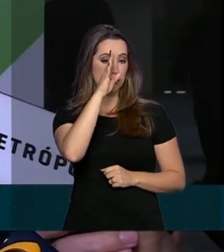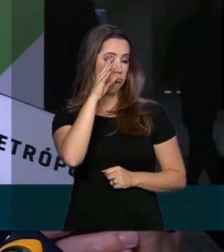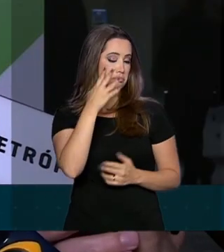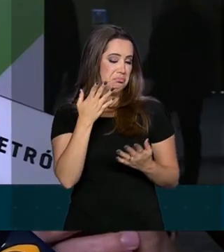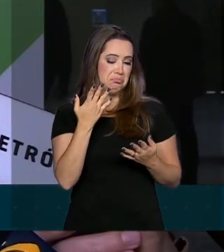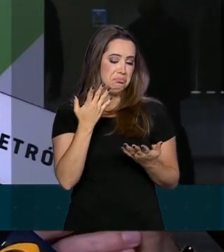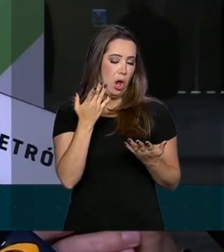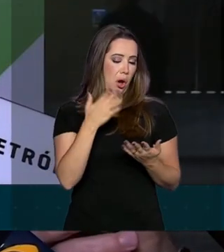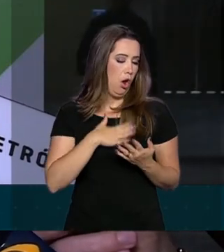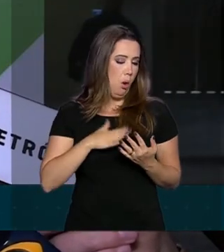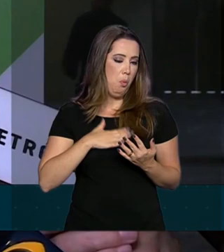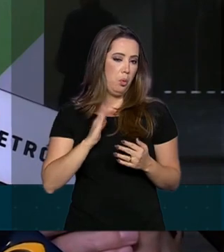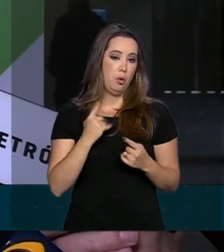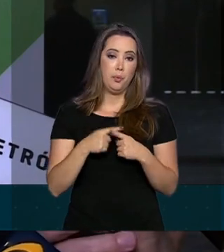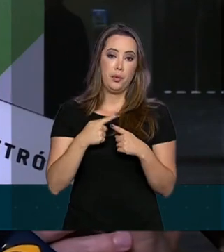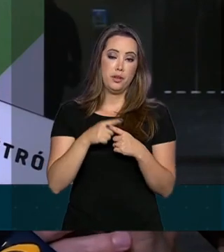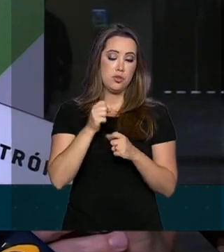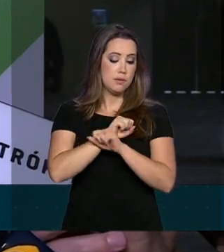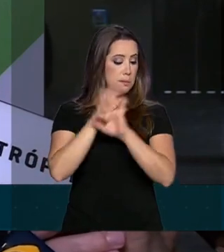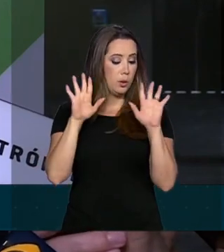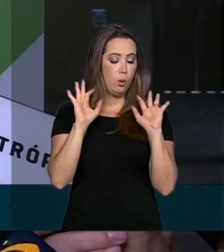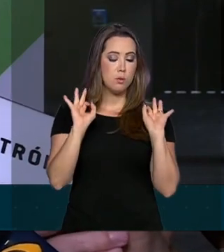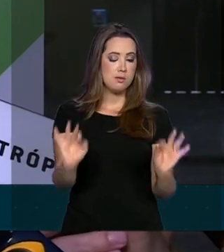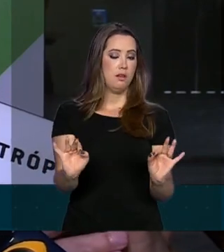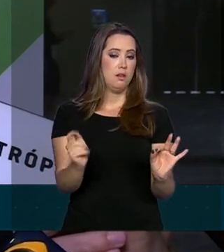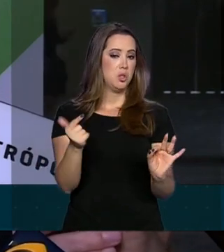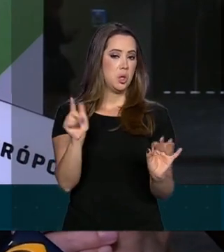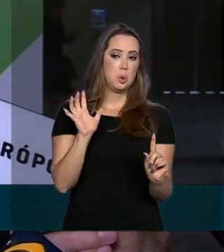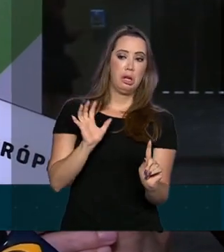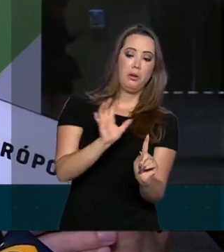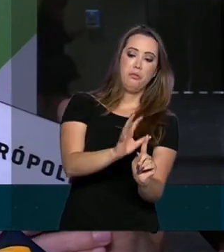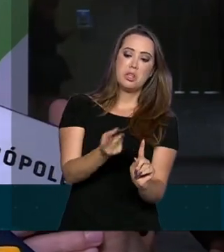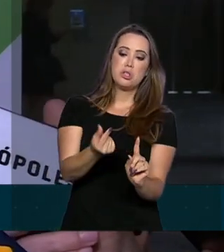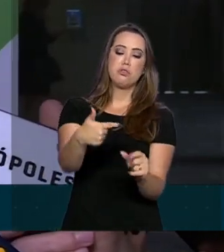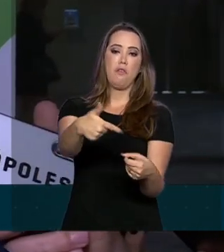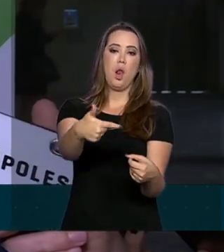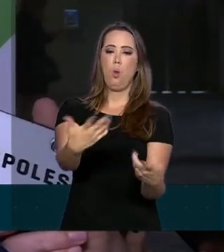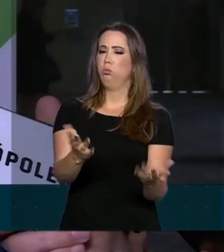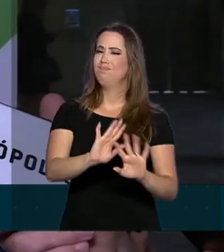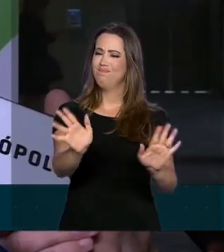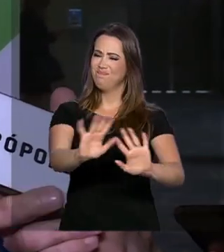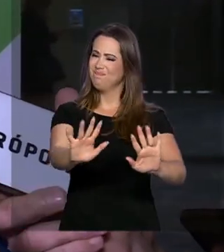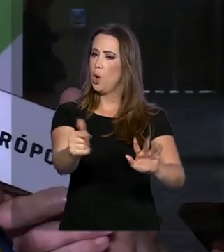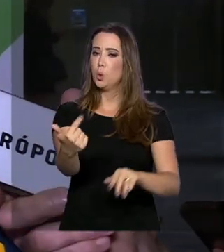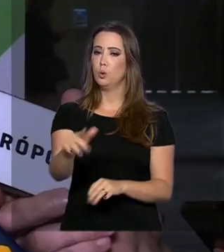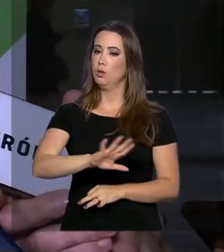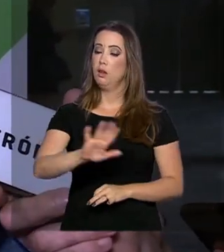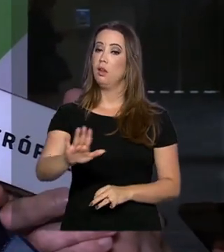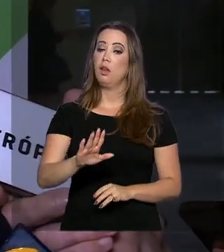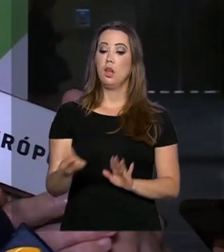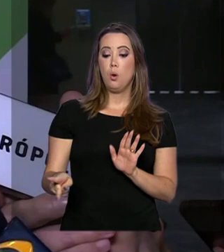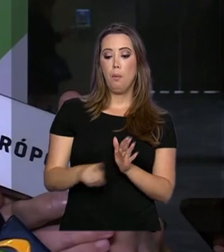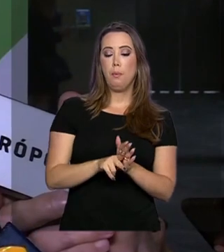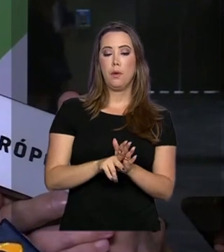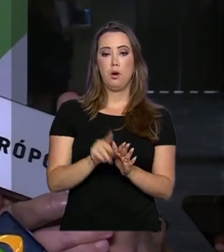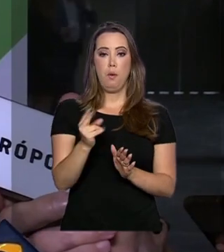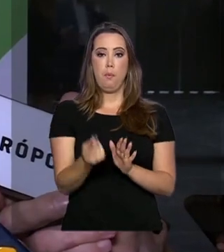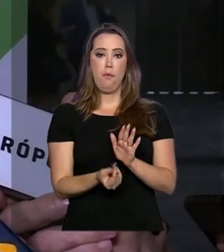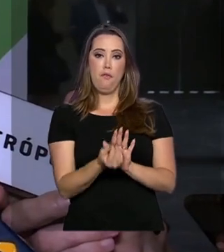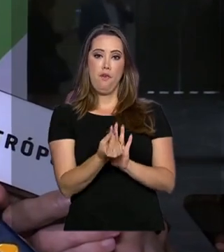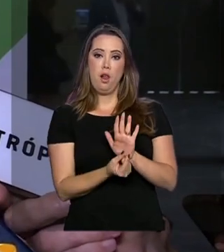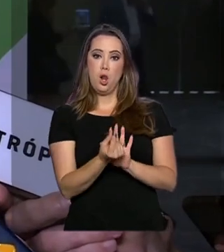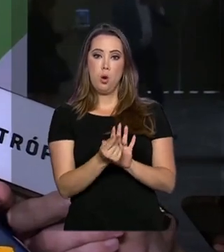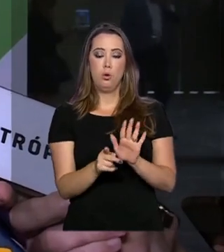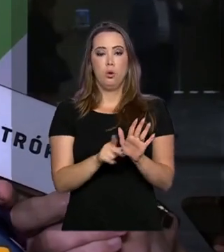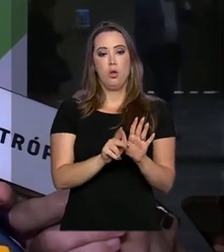colocou claramente que não vai haver interferência de preço e ele disse também que quem conduz essa questão é